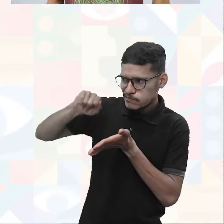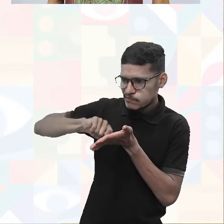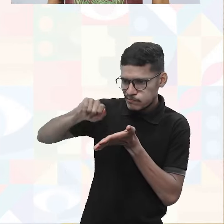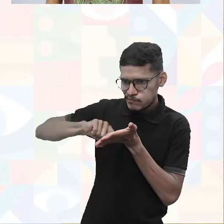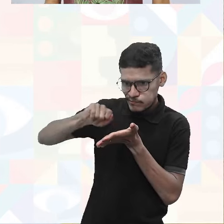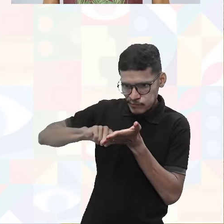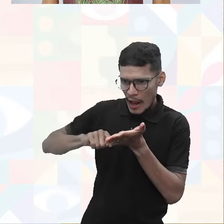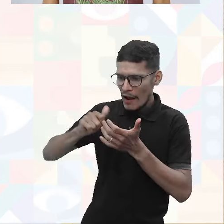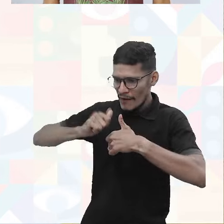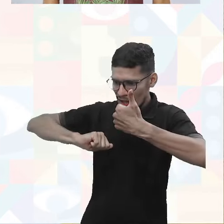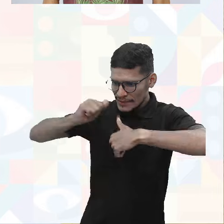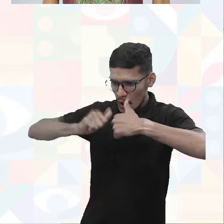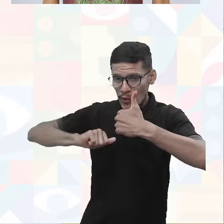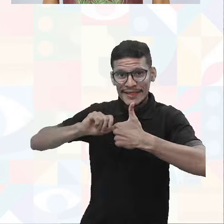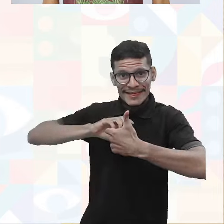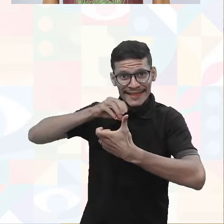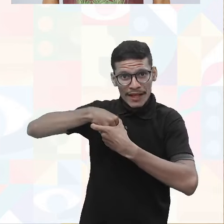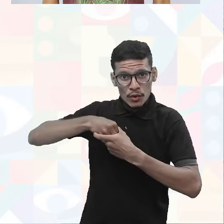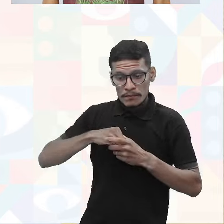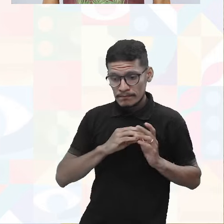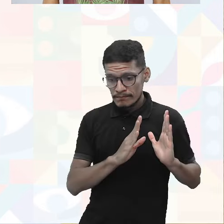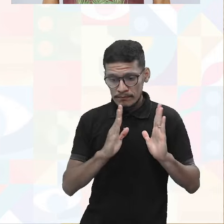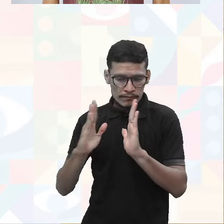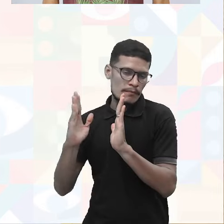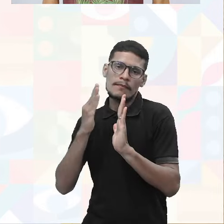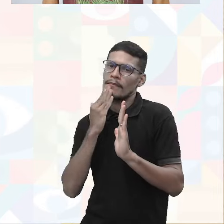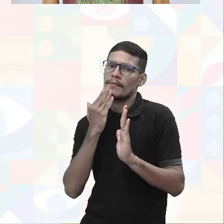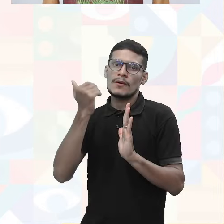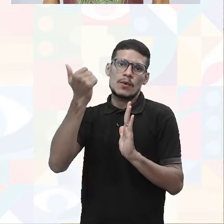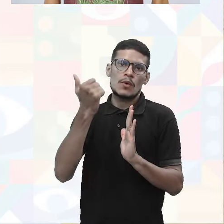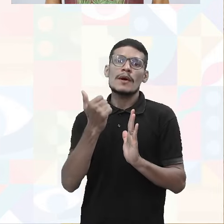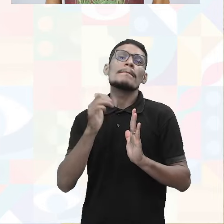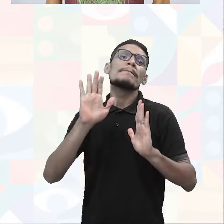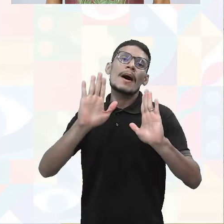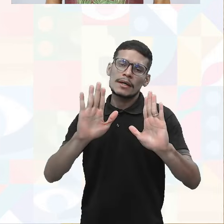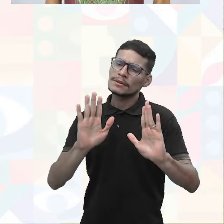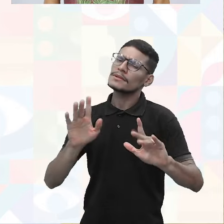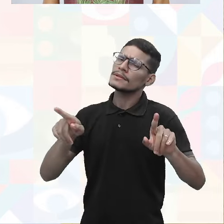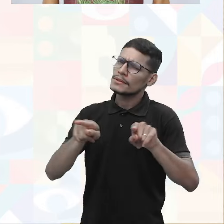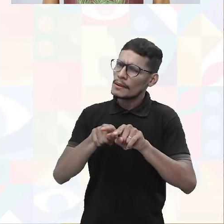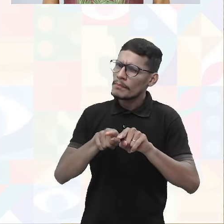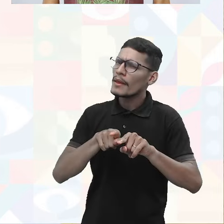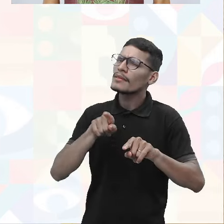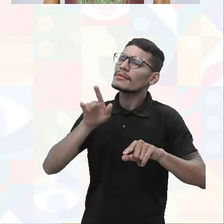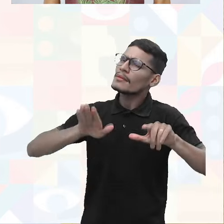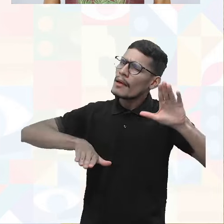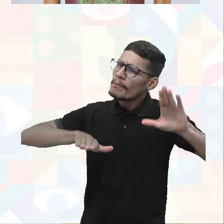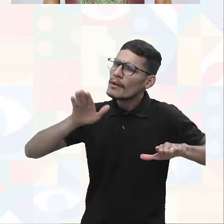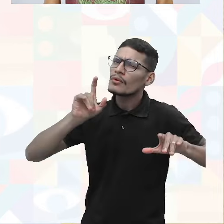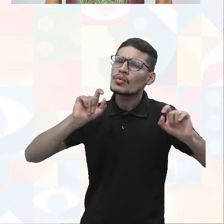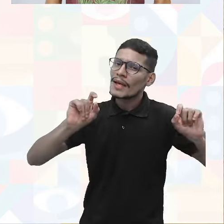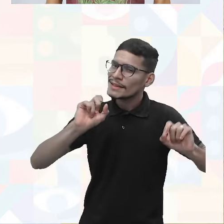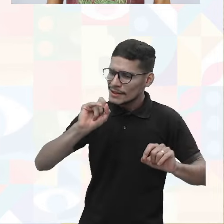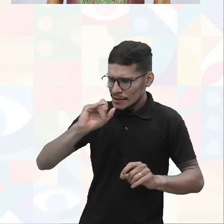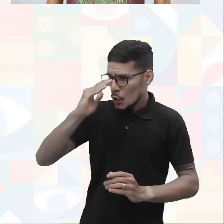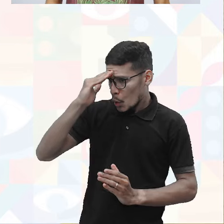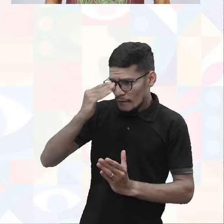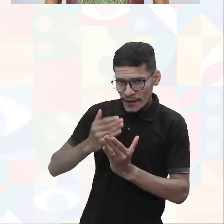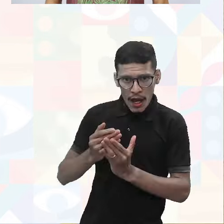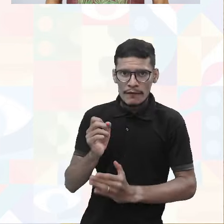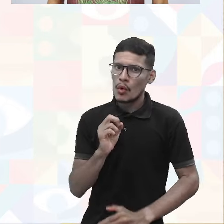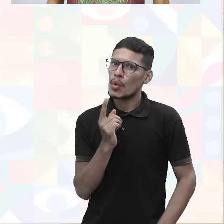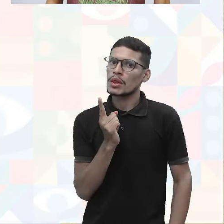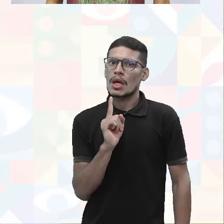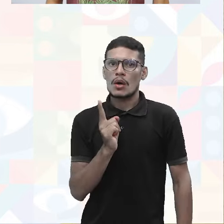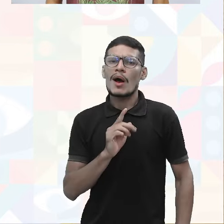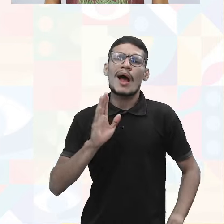checagem eu tiver dentro dos processos, melhor. Mas aí também vai depender do que? se esses dados são confiáveis ou não. Às vezes eu não estar